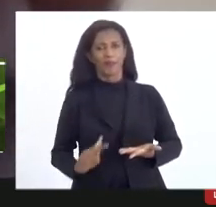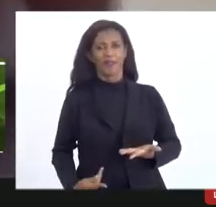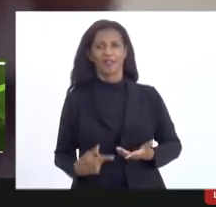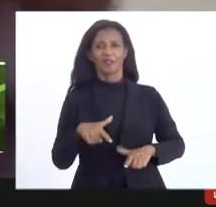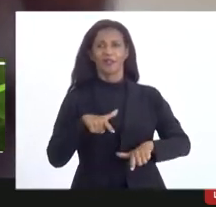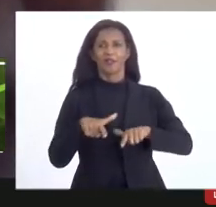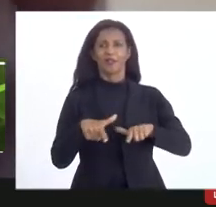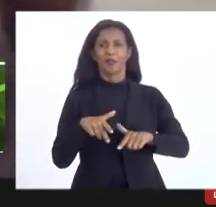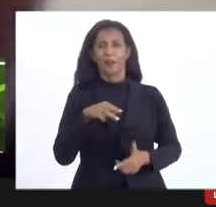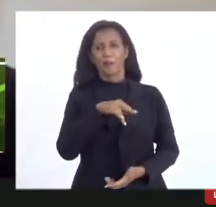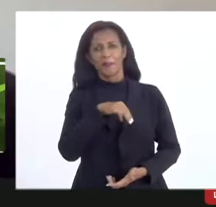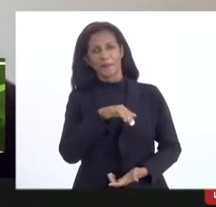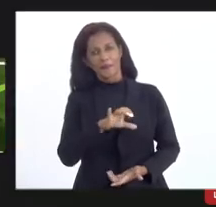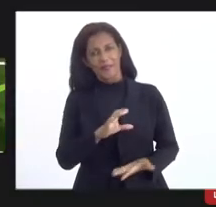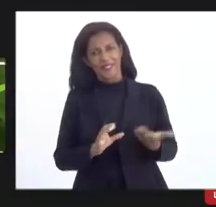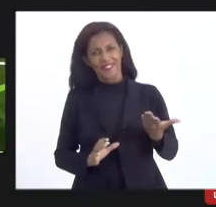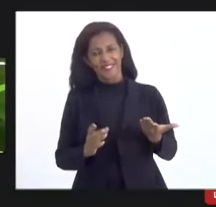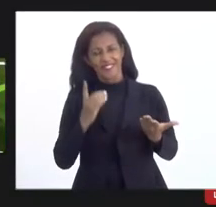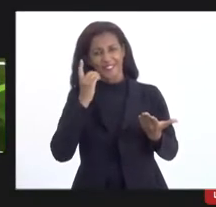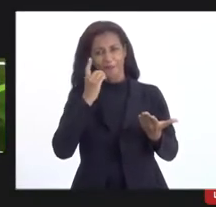trabalhos já para a vossa excelência.